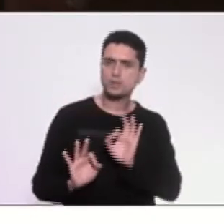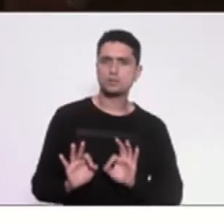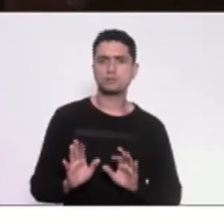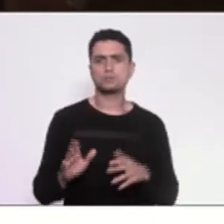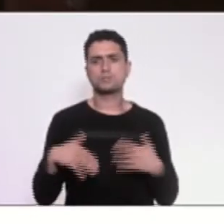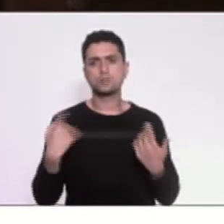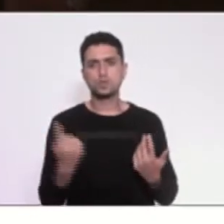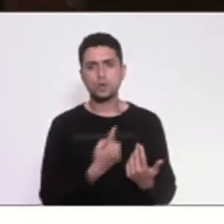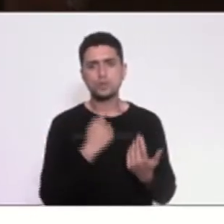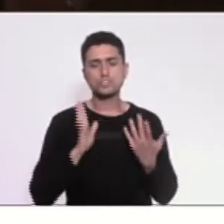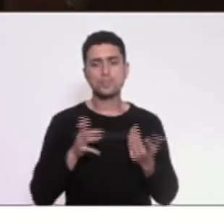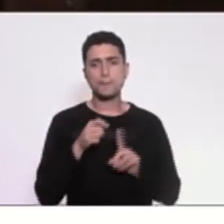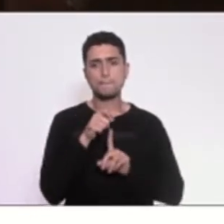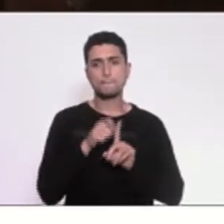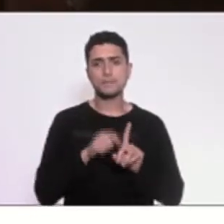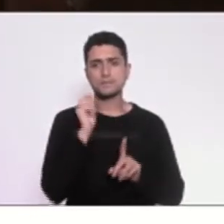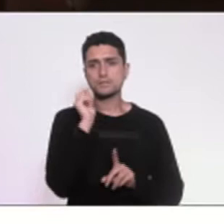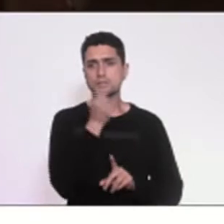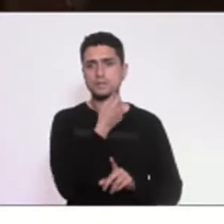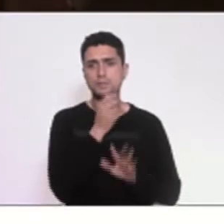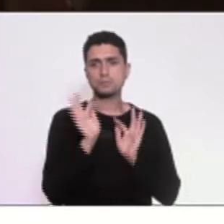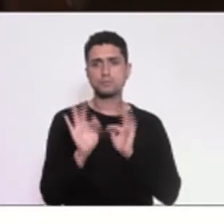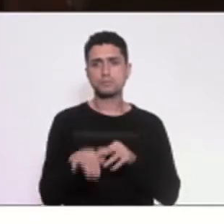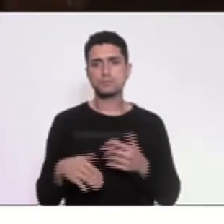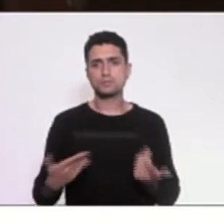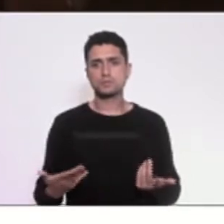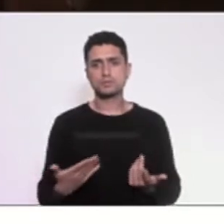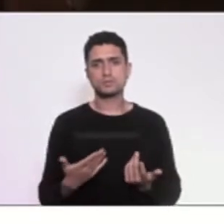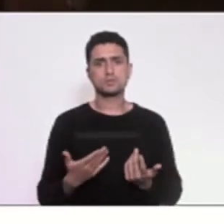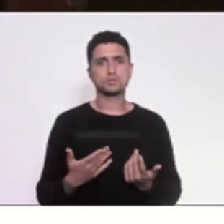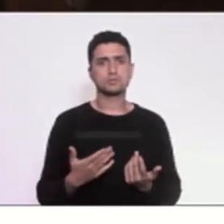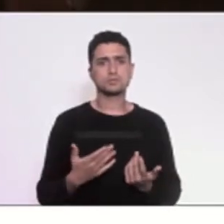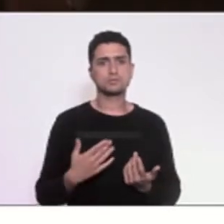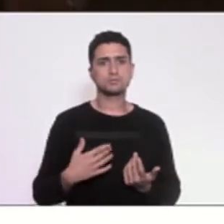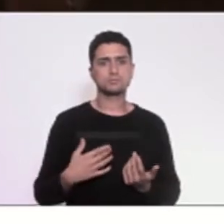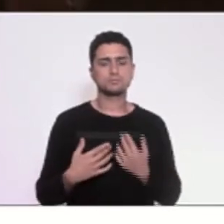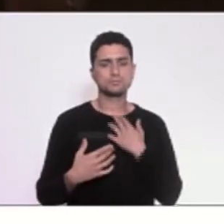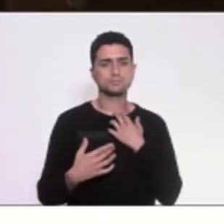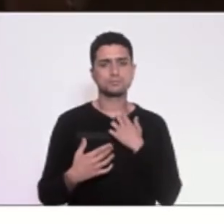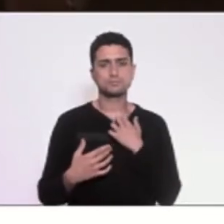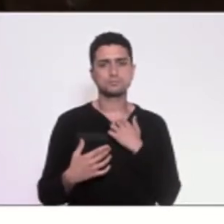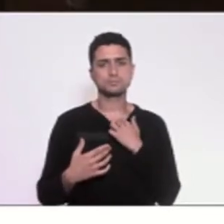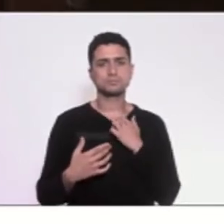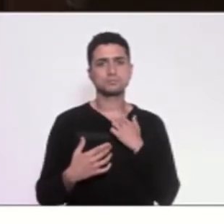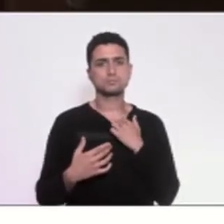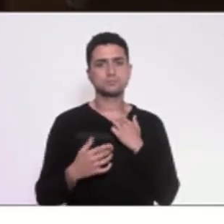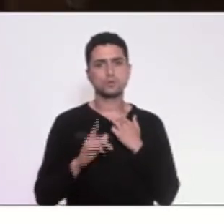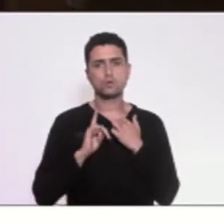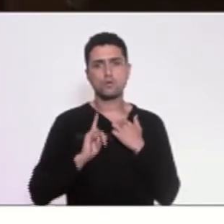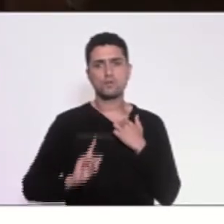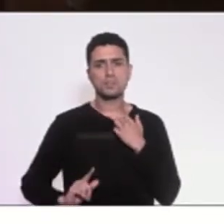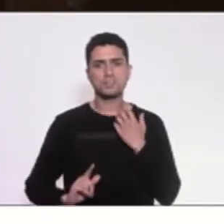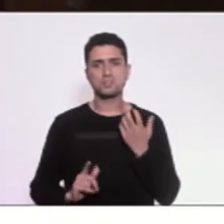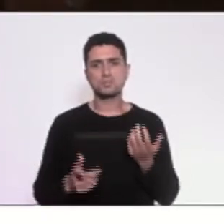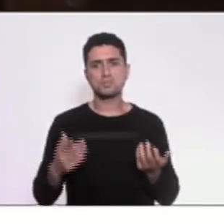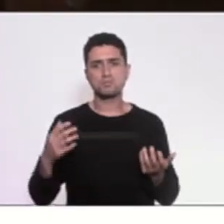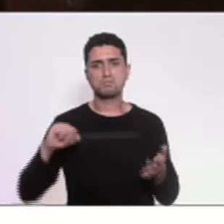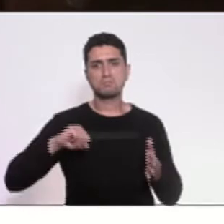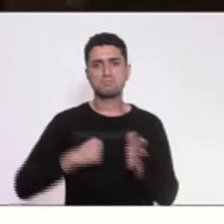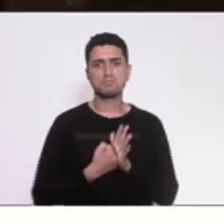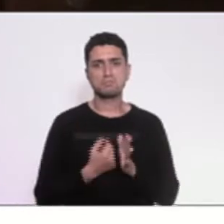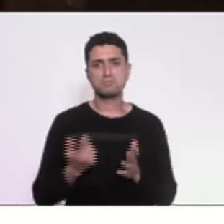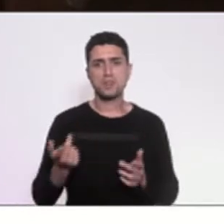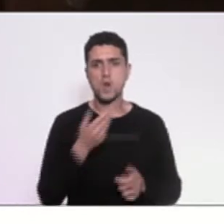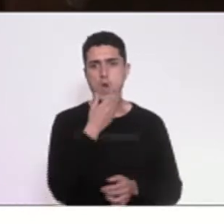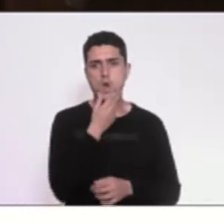nós estamos terminando o mês de setembro e a governança metropolitana está travada, que o governador passou oito meses fazendo queda